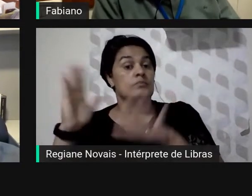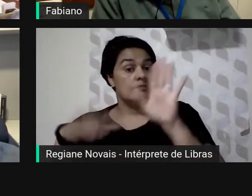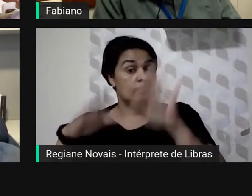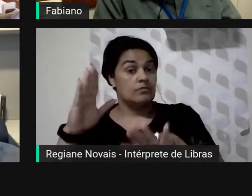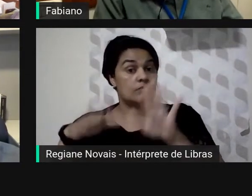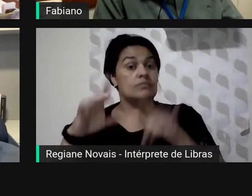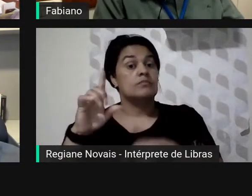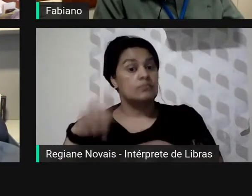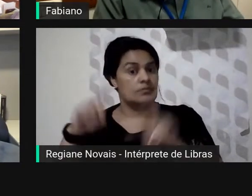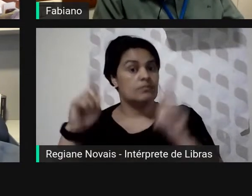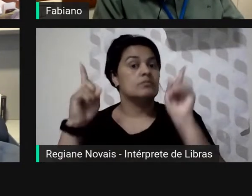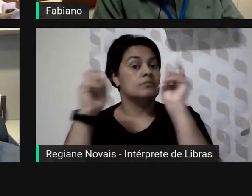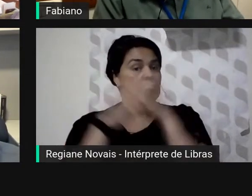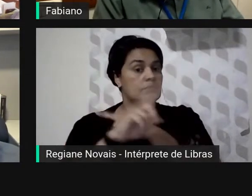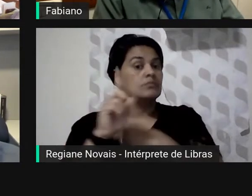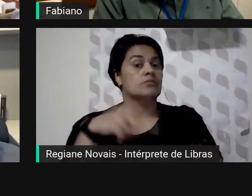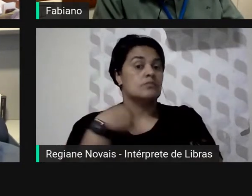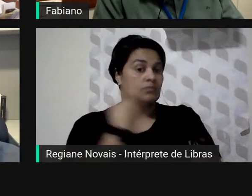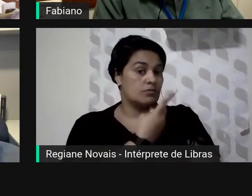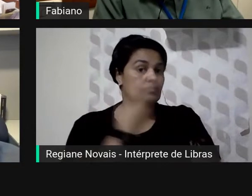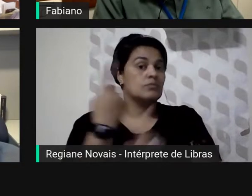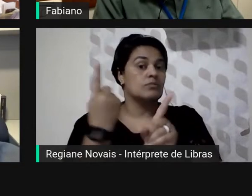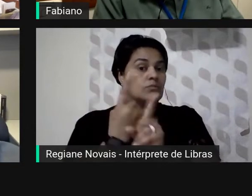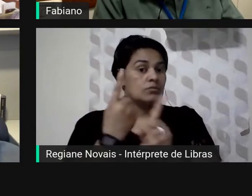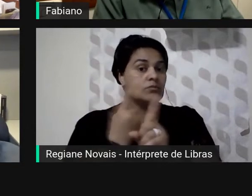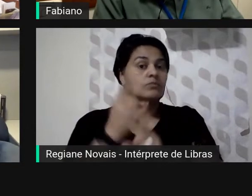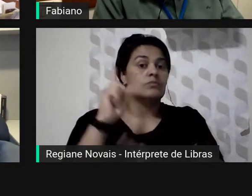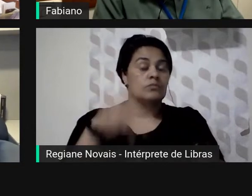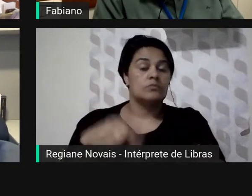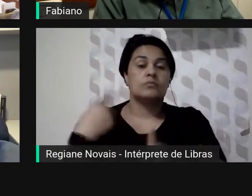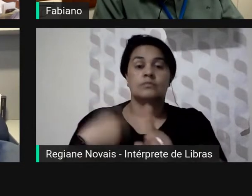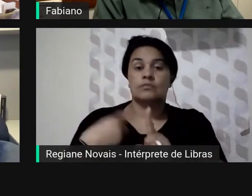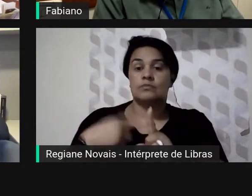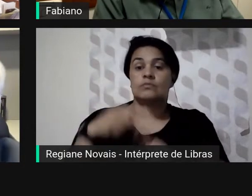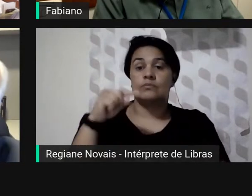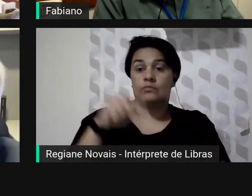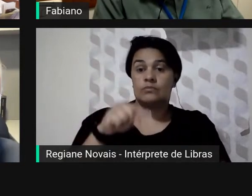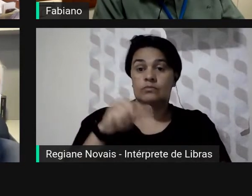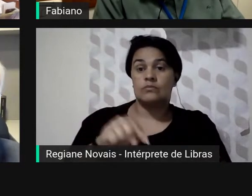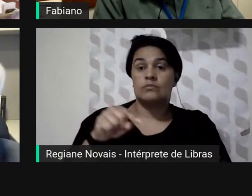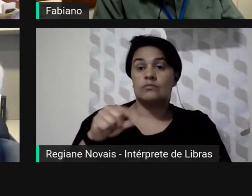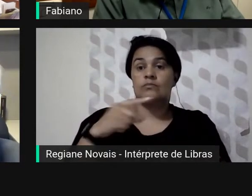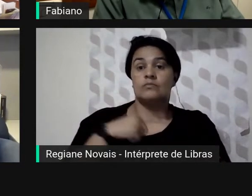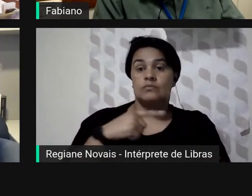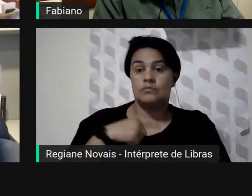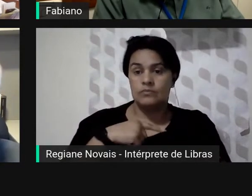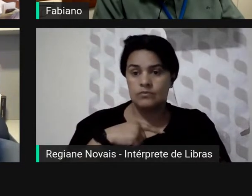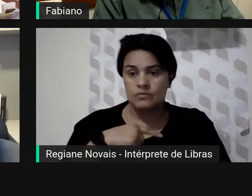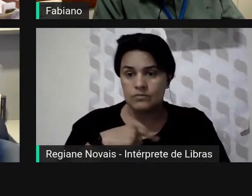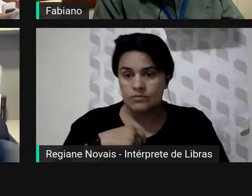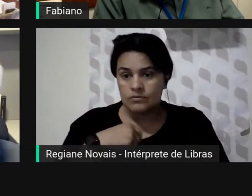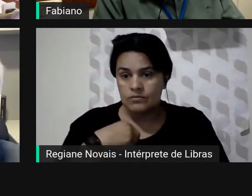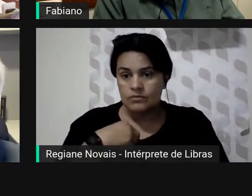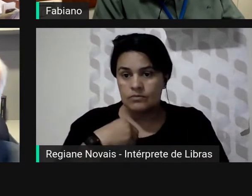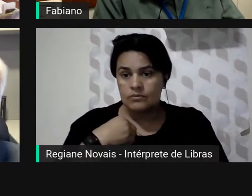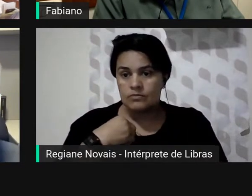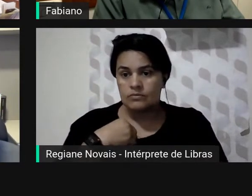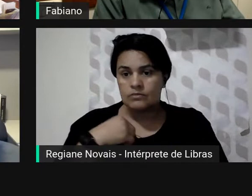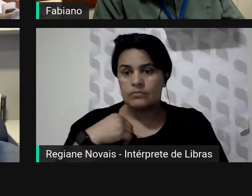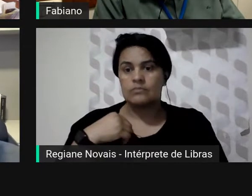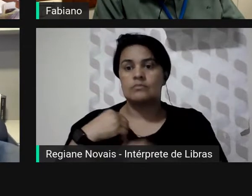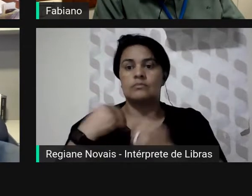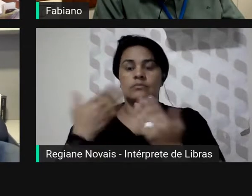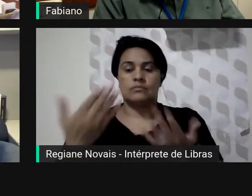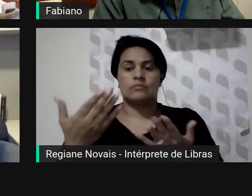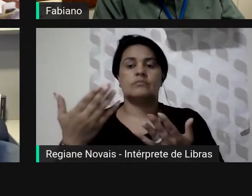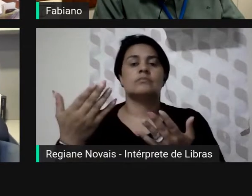gente encontrar porque os índices que você falou né Fábio os índices essas coisas você precisa da ajuda realmente de quem conhece eu cansei de ir lá